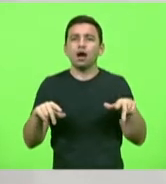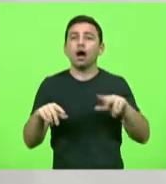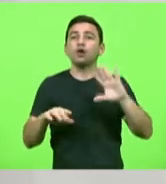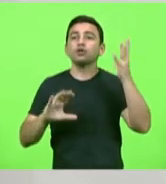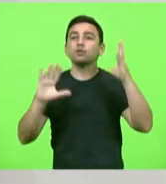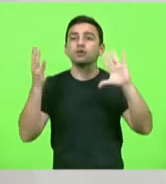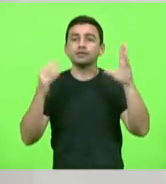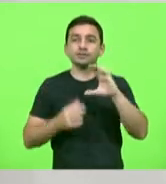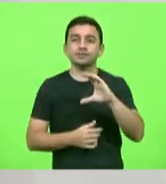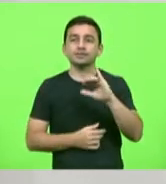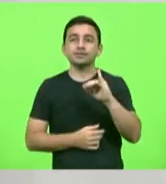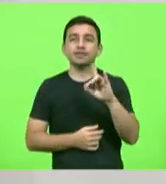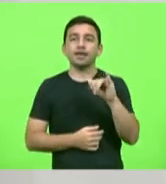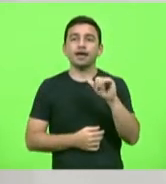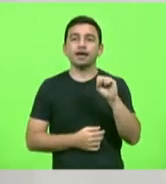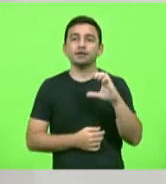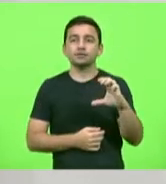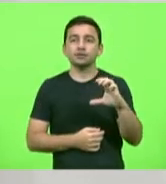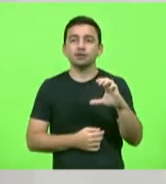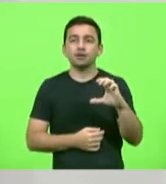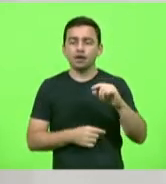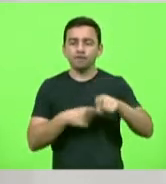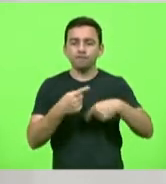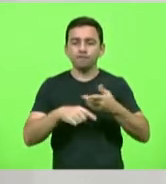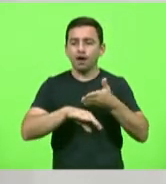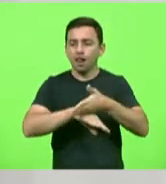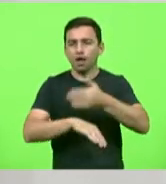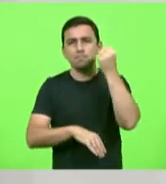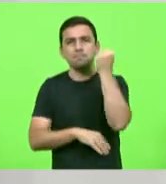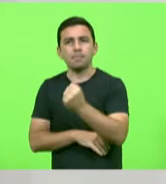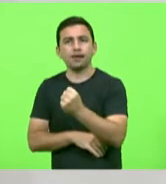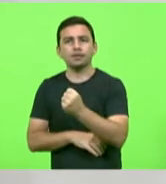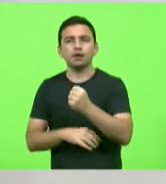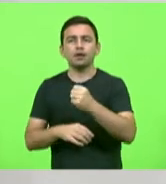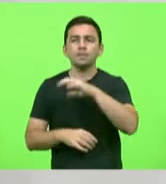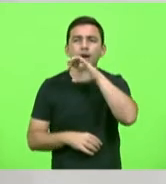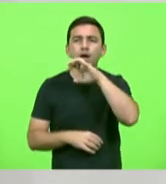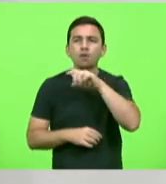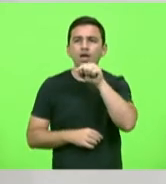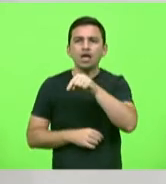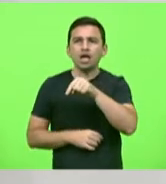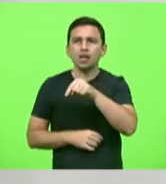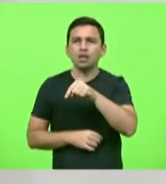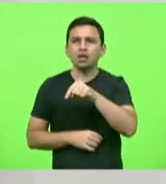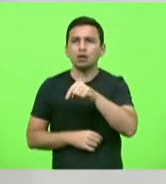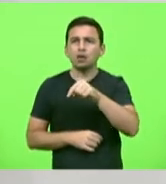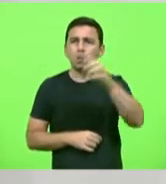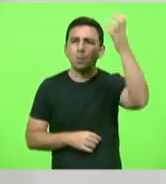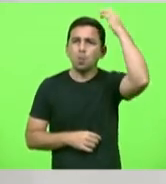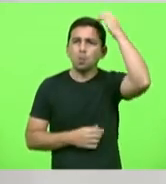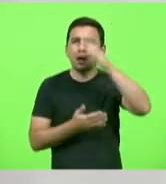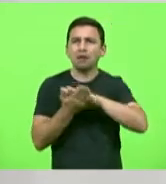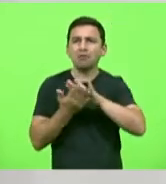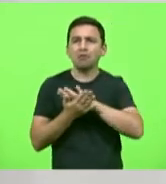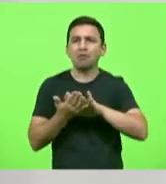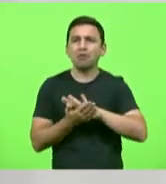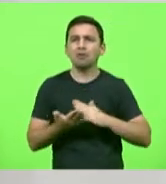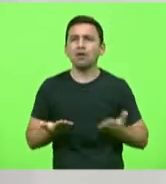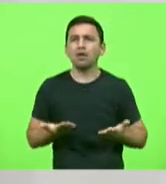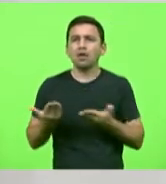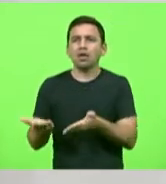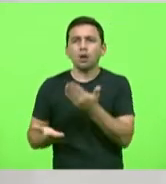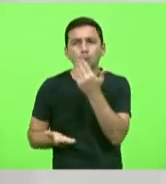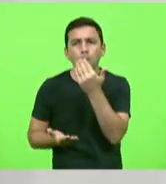SIDASC vai lá e sacrifica o animal um animal que não tem culpa nenhuma que apenas está se